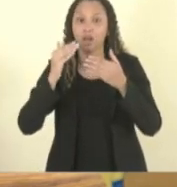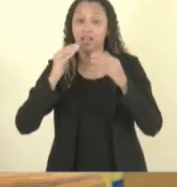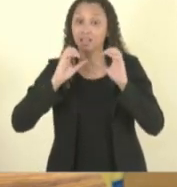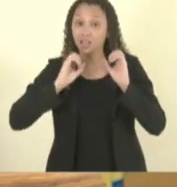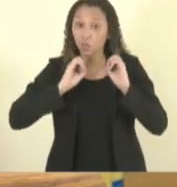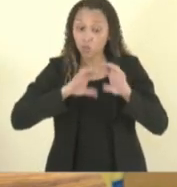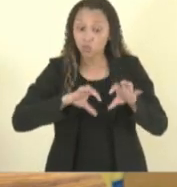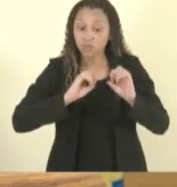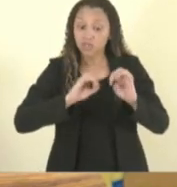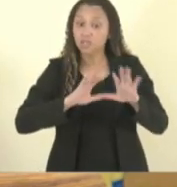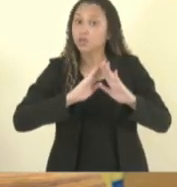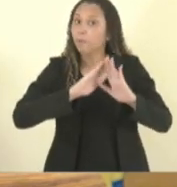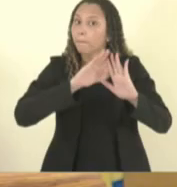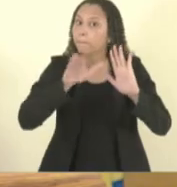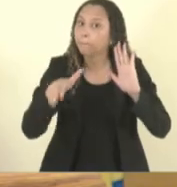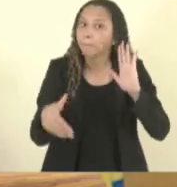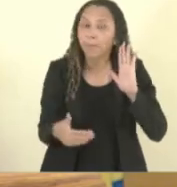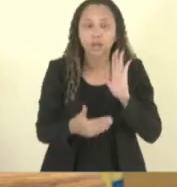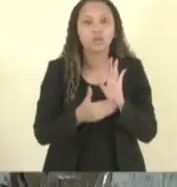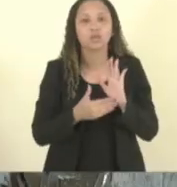todos. Obrigada.